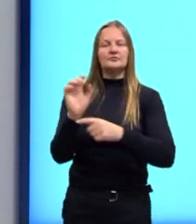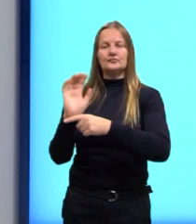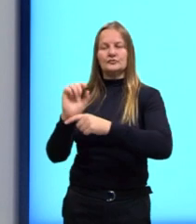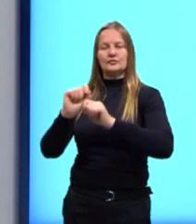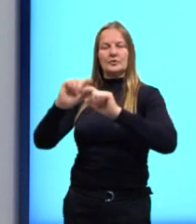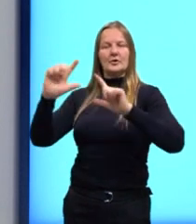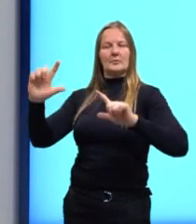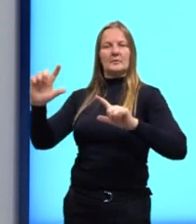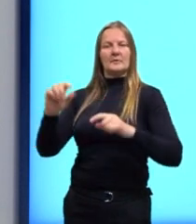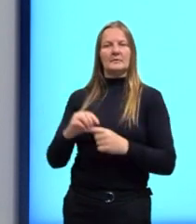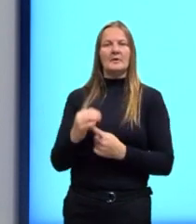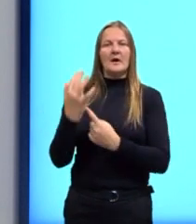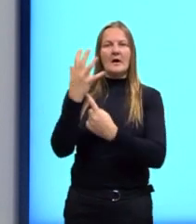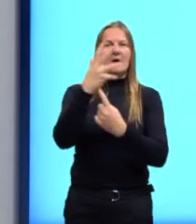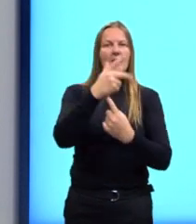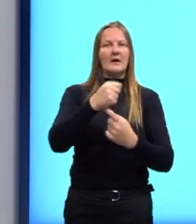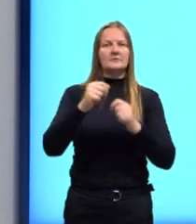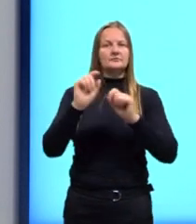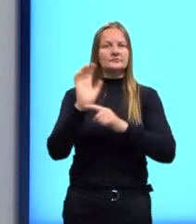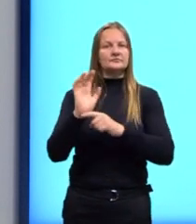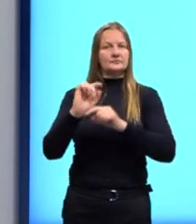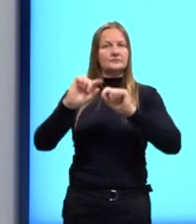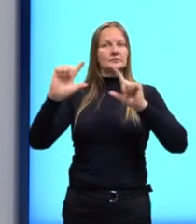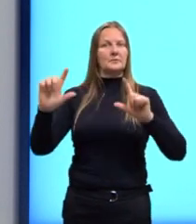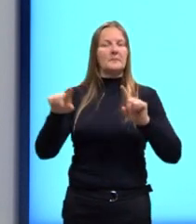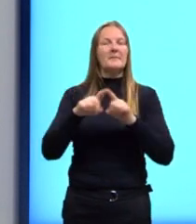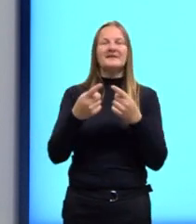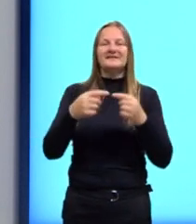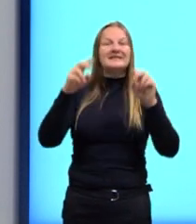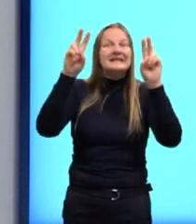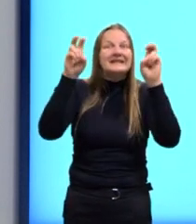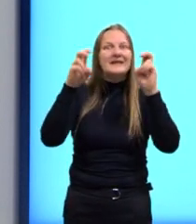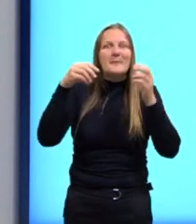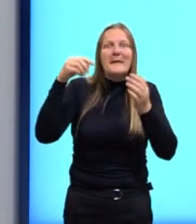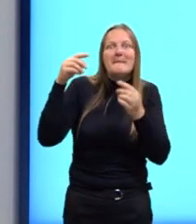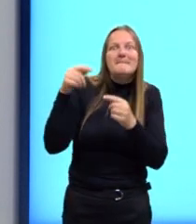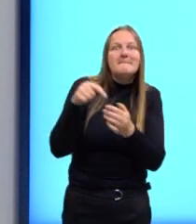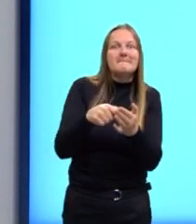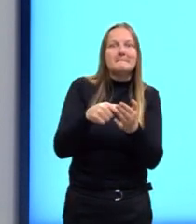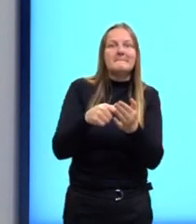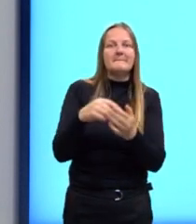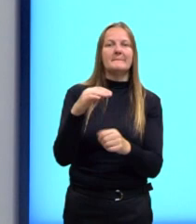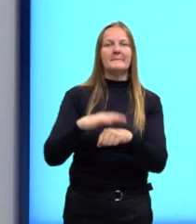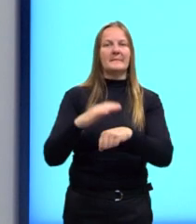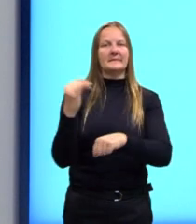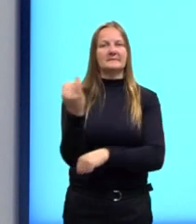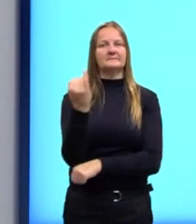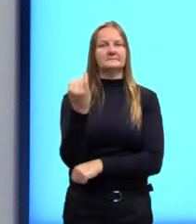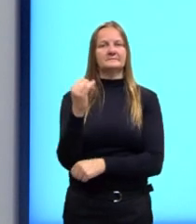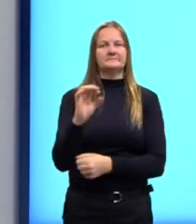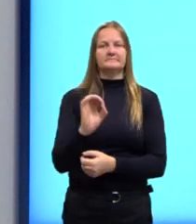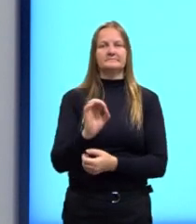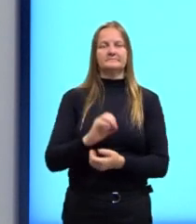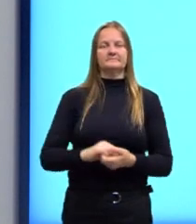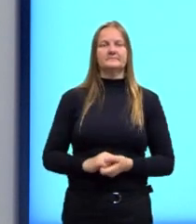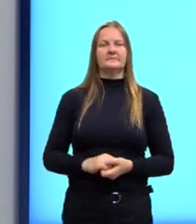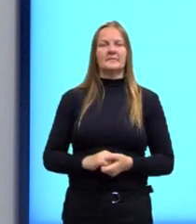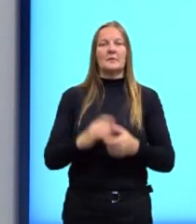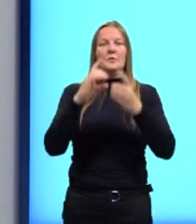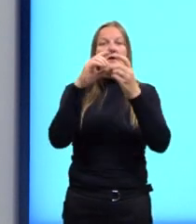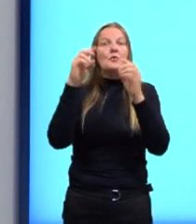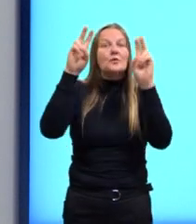A arte do cinema faz parte, mas não faz parte especificamente do tema, porque o tema é